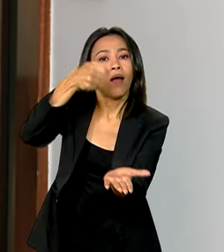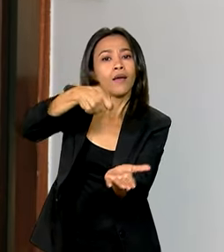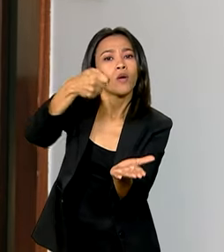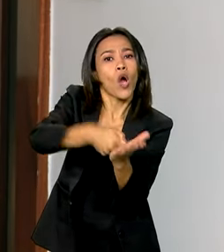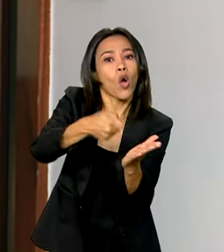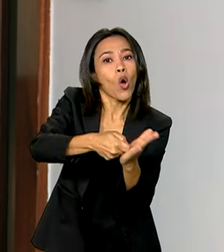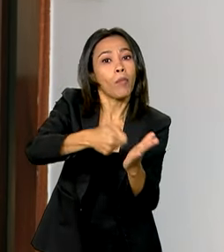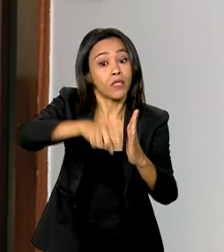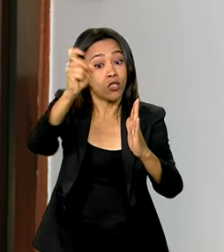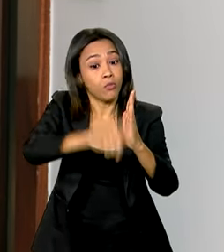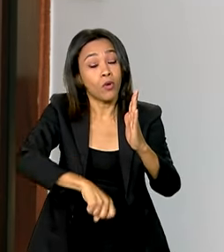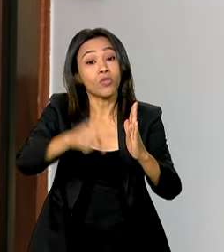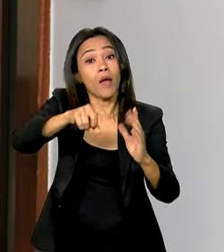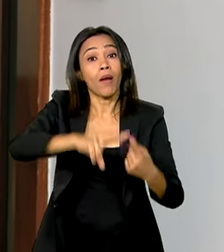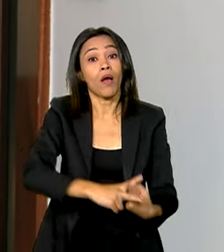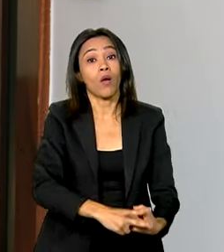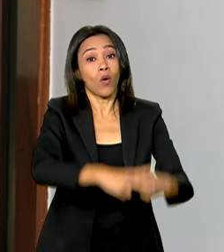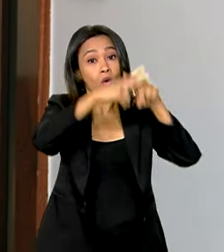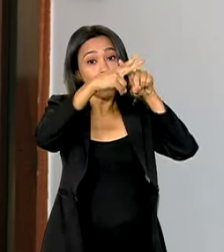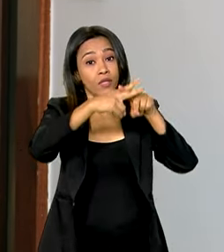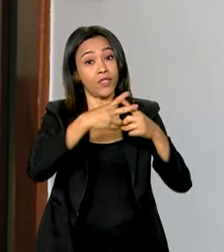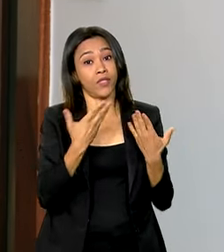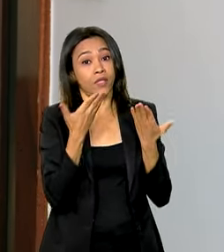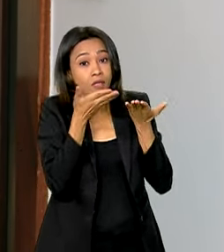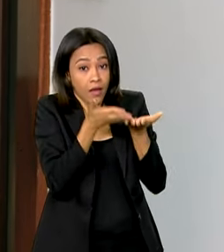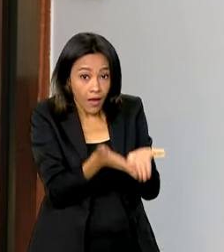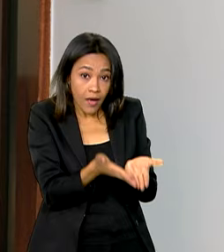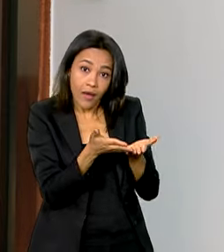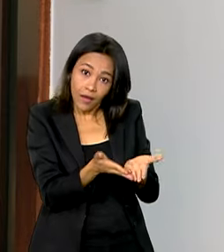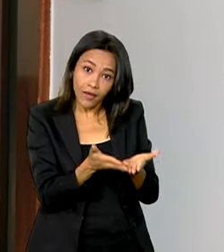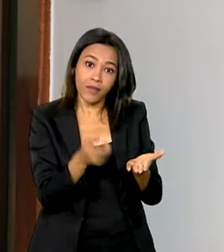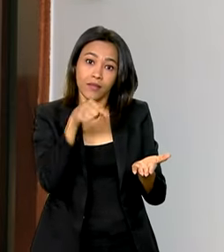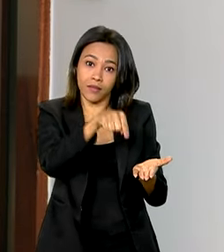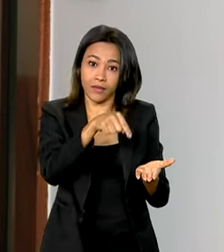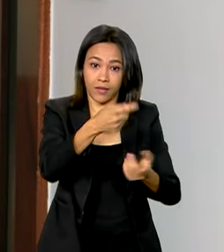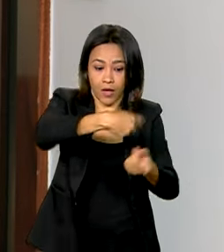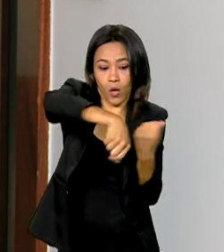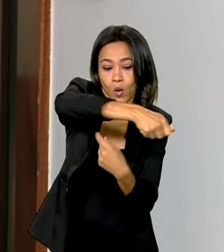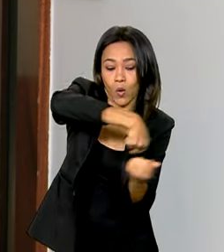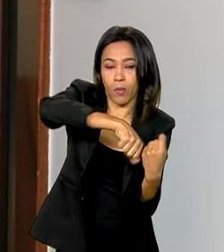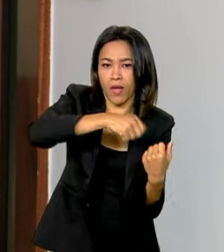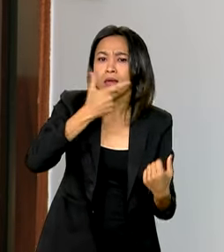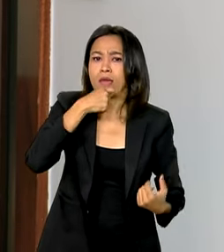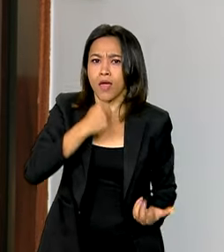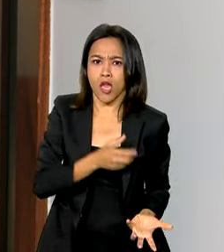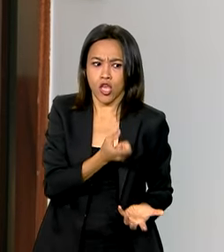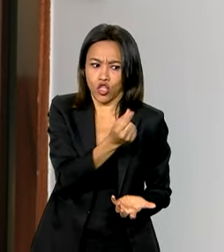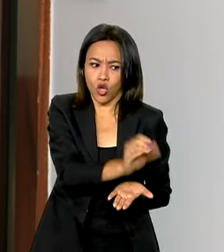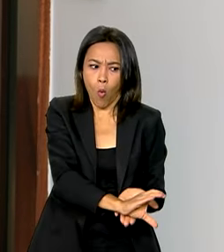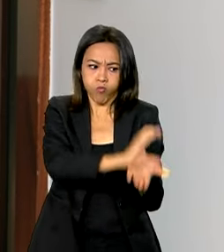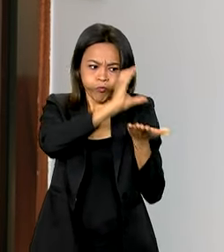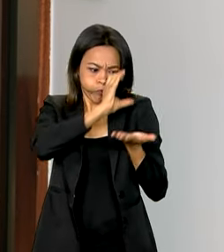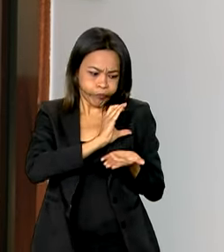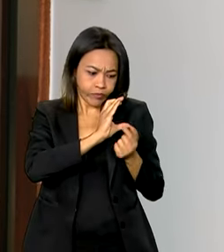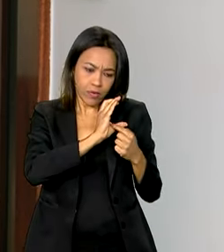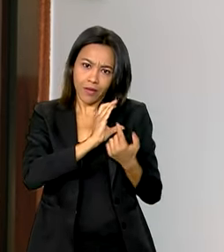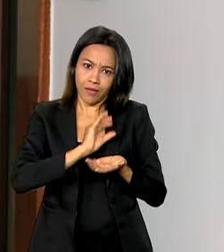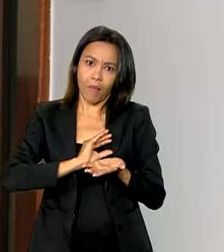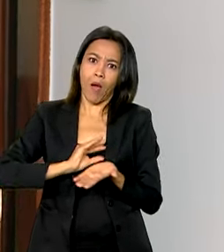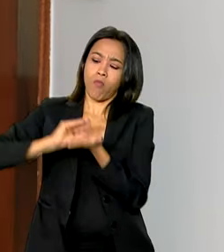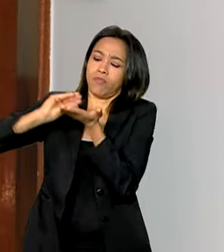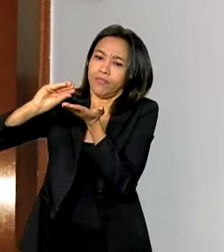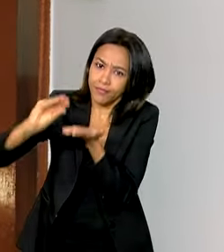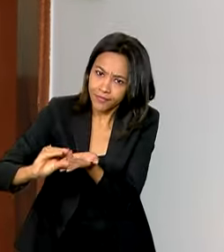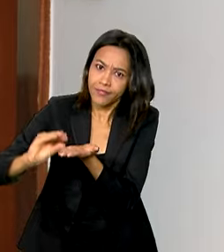é para corrigir uma distorção fruto dessa financiarização da economia. Afinal, quem ganha mais pode contribuir com um pouco mais, não é verdade?